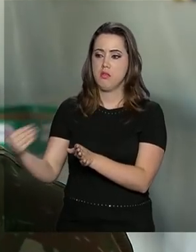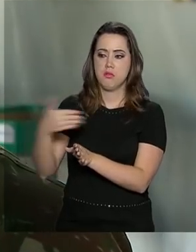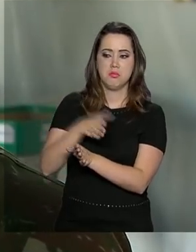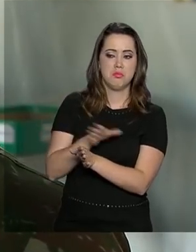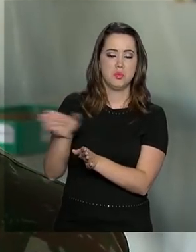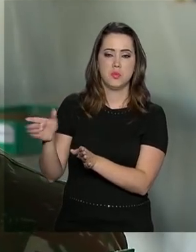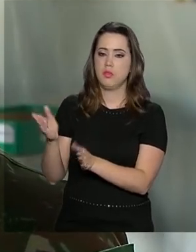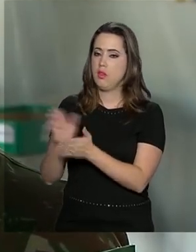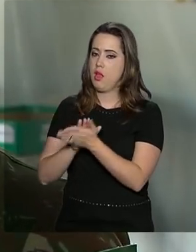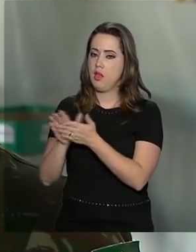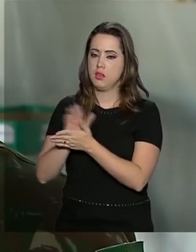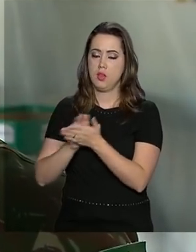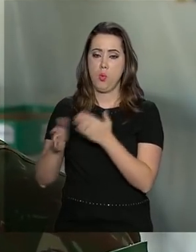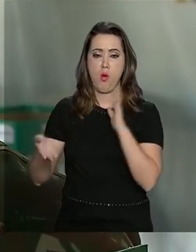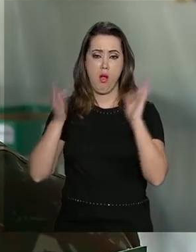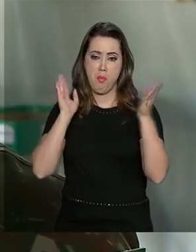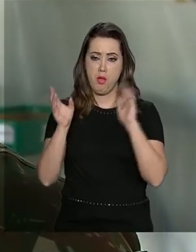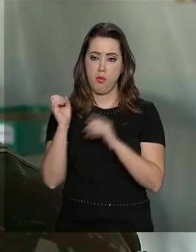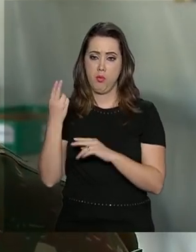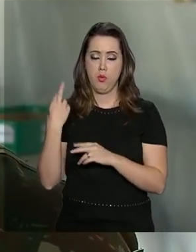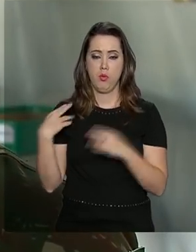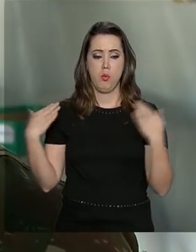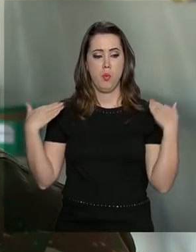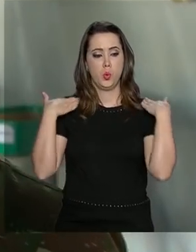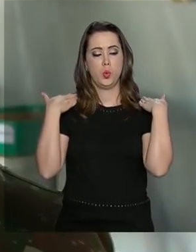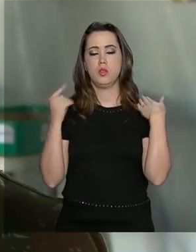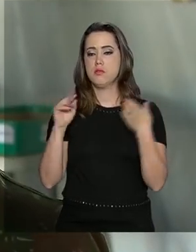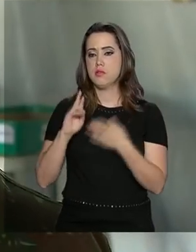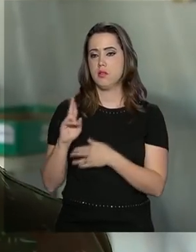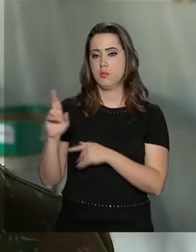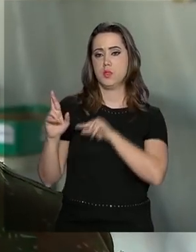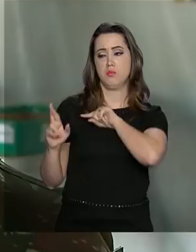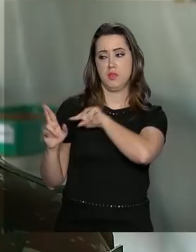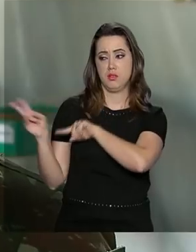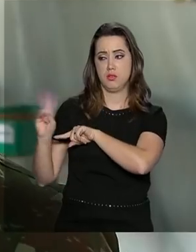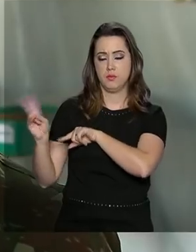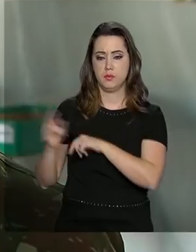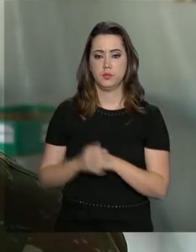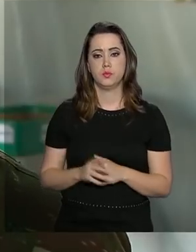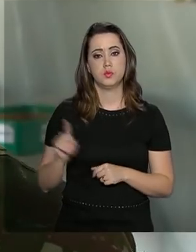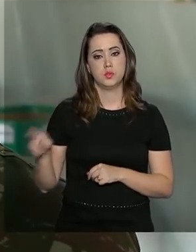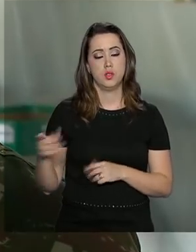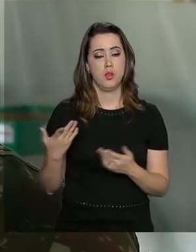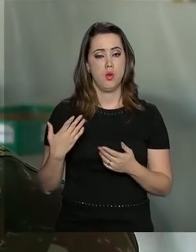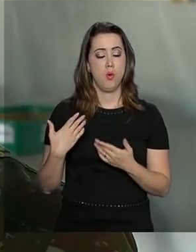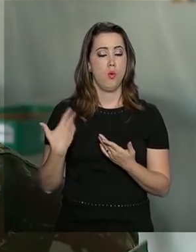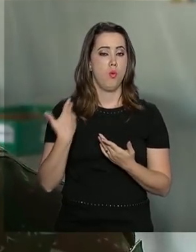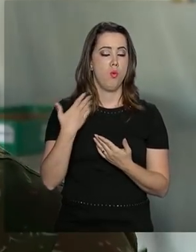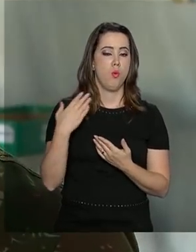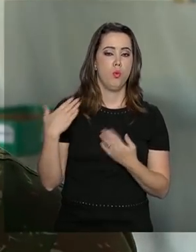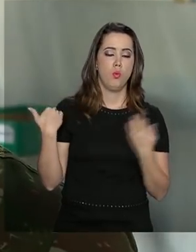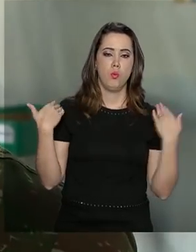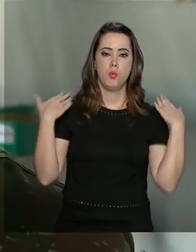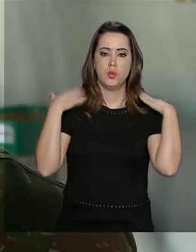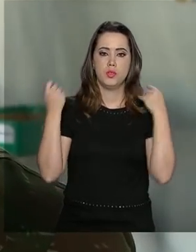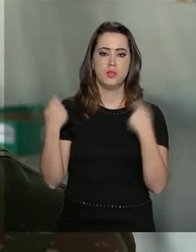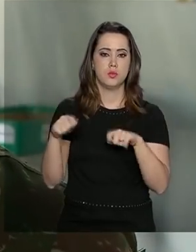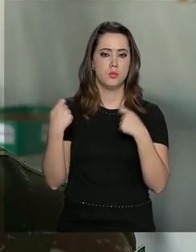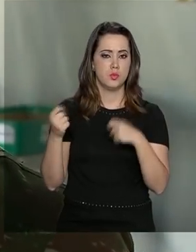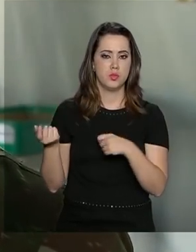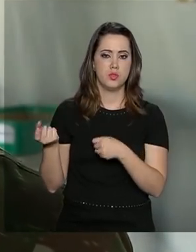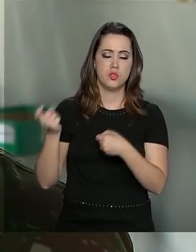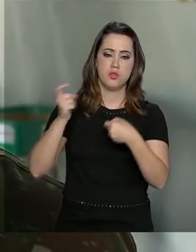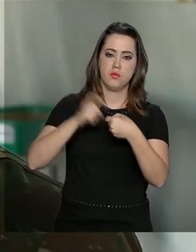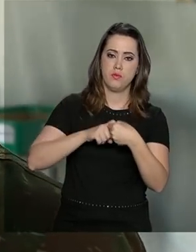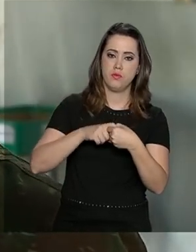caminhão e nem com o motorista. Então, como o motorista, no caso, não conseguiu passar de volta para a Venezuela e precisava do caminhão